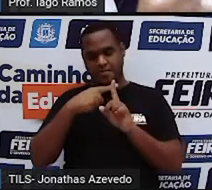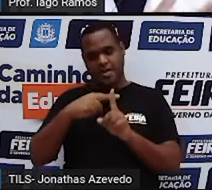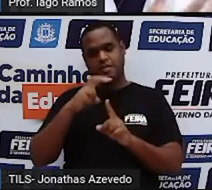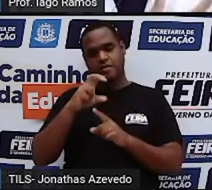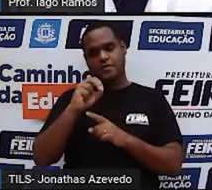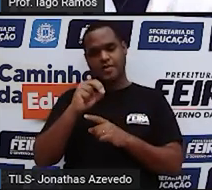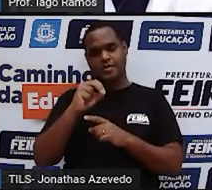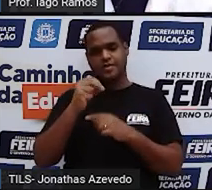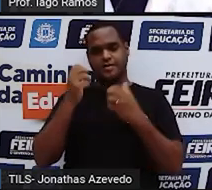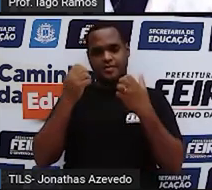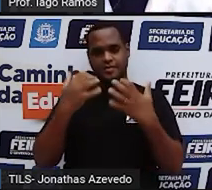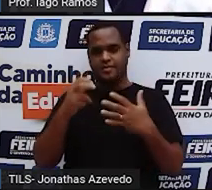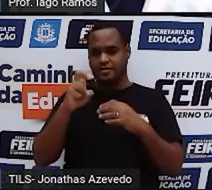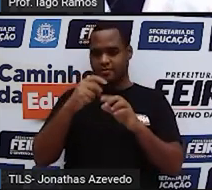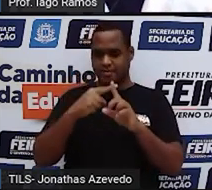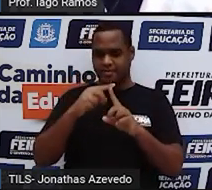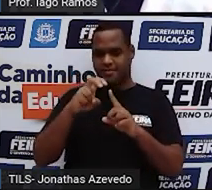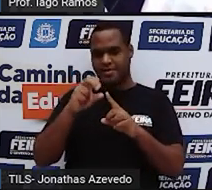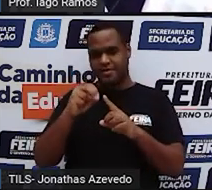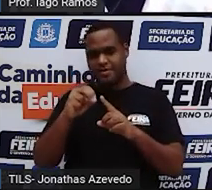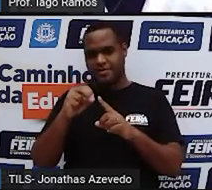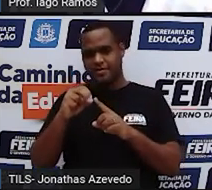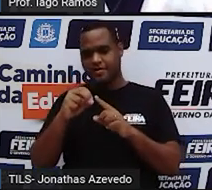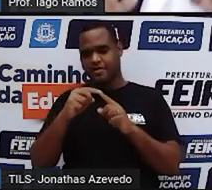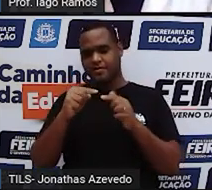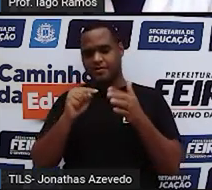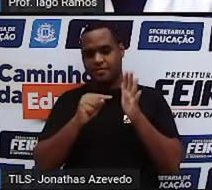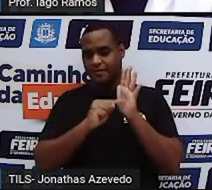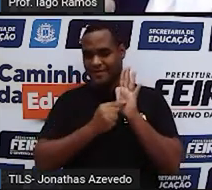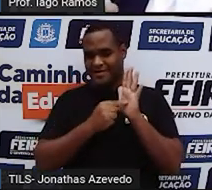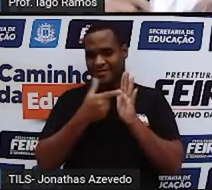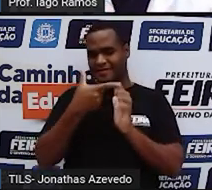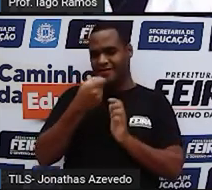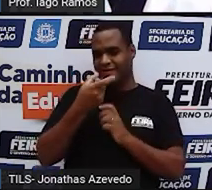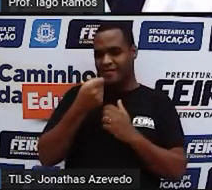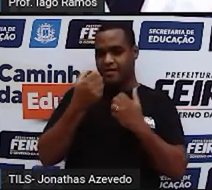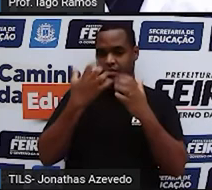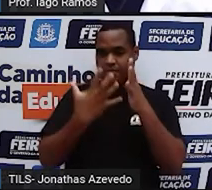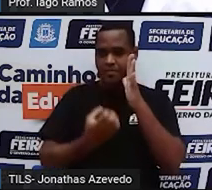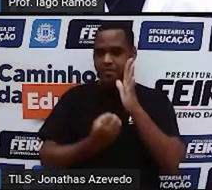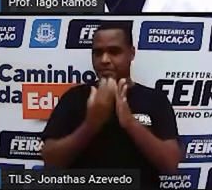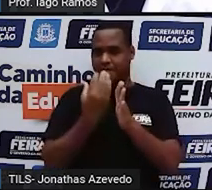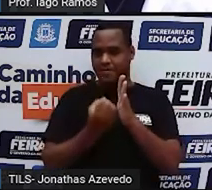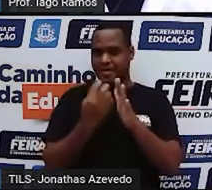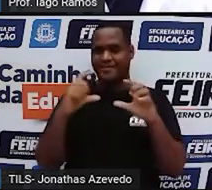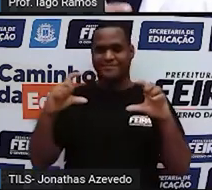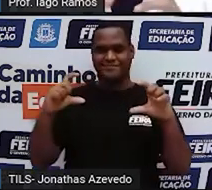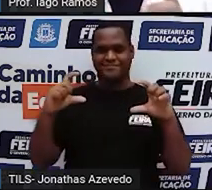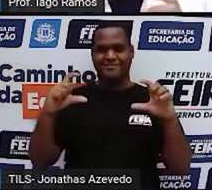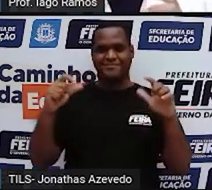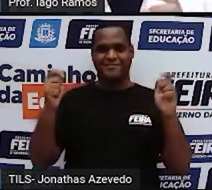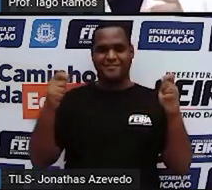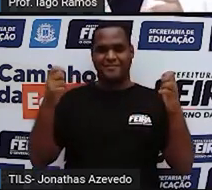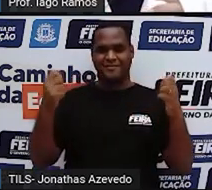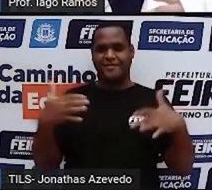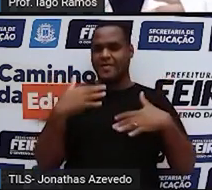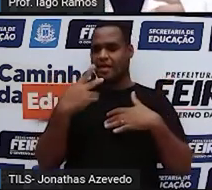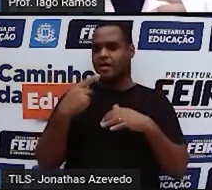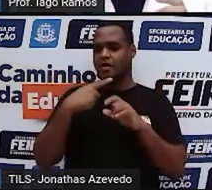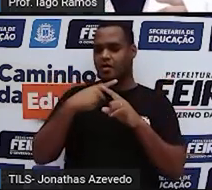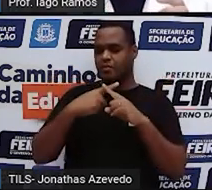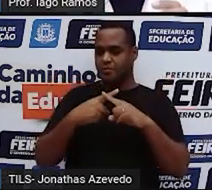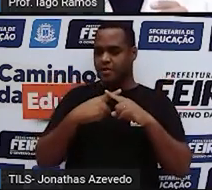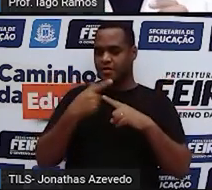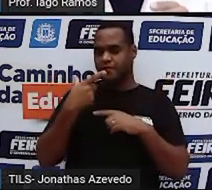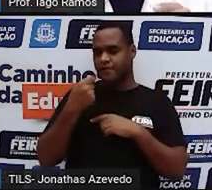todo o 5x mais 50 vai ser multiplicado por 20. E é por isso que ele apareceu dentro do parêntese. E para multiplicar por 20